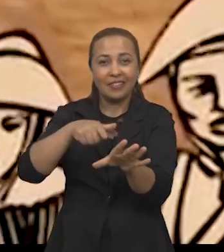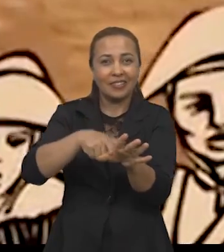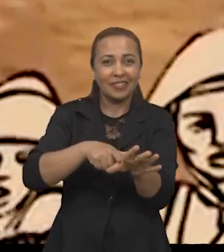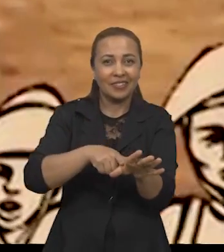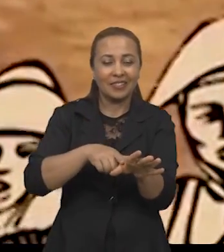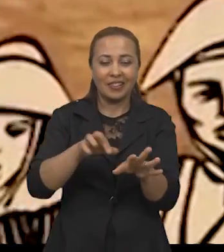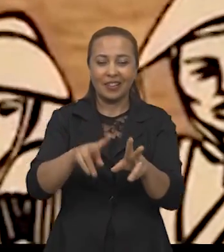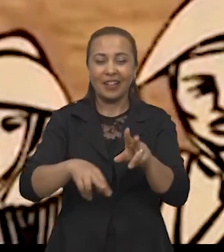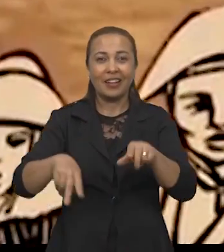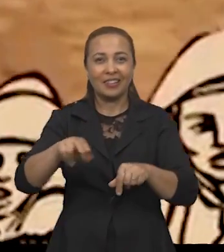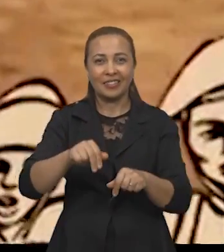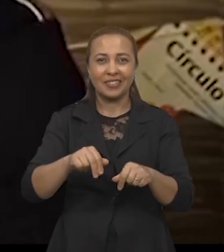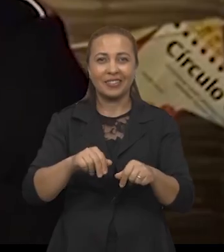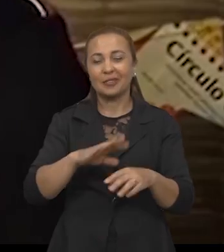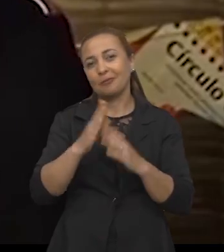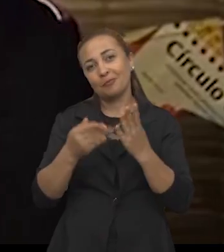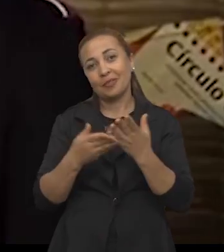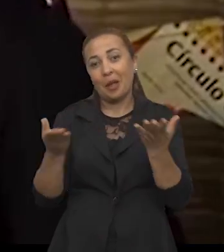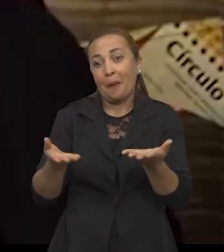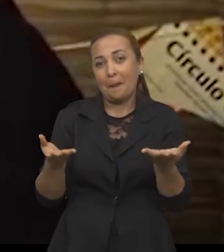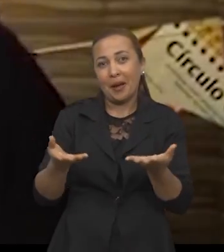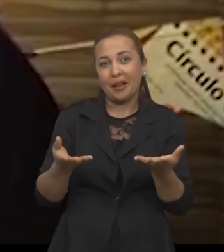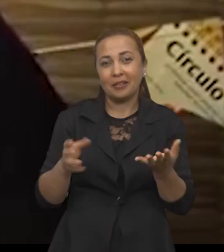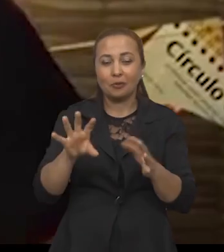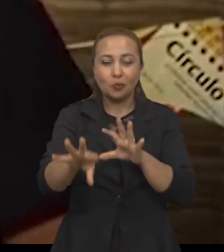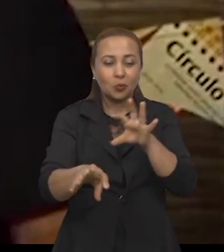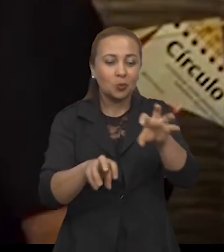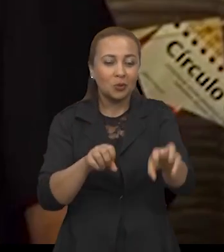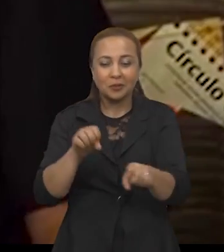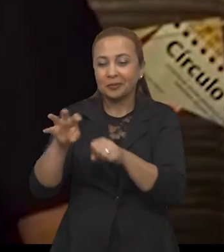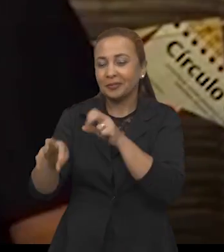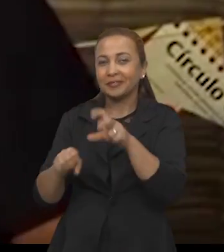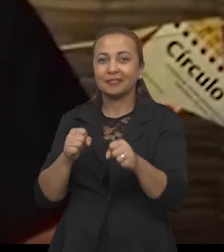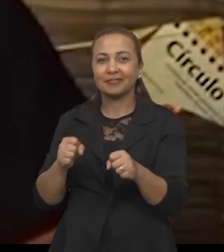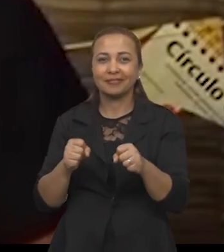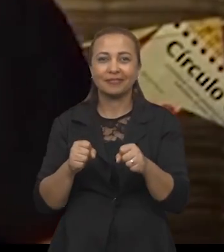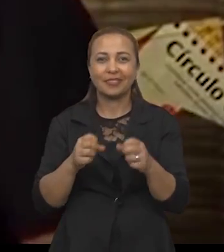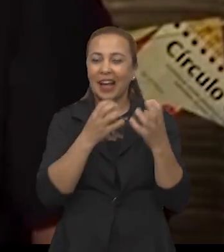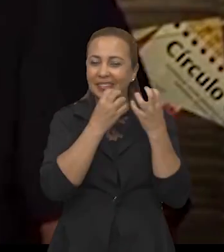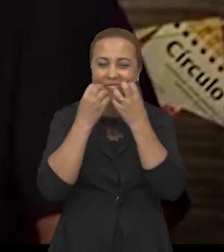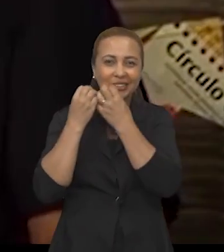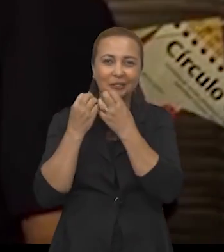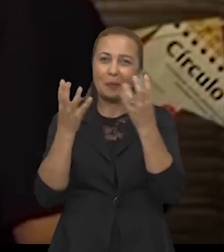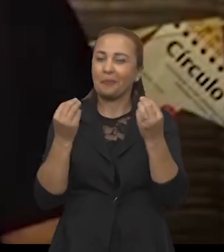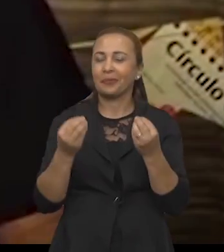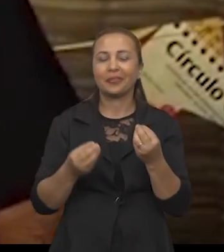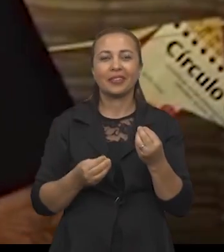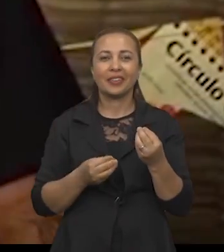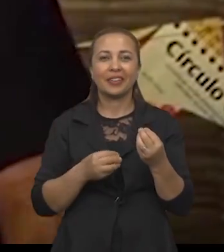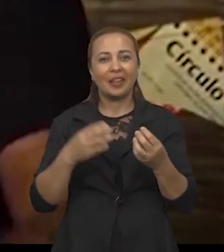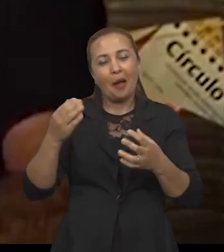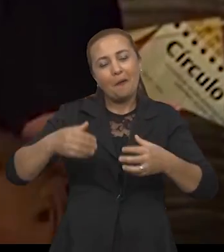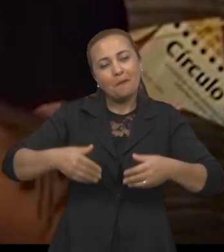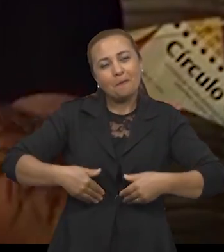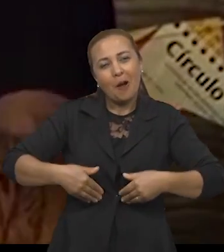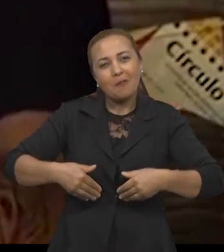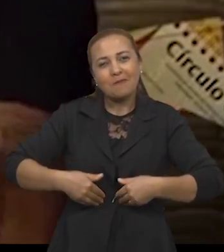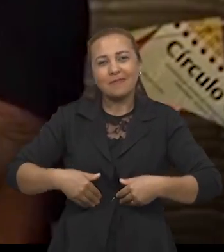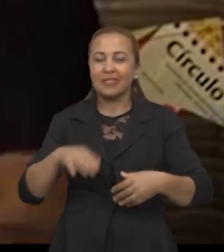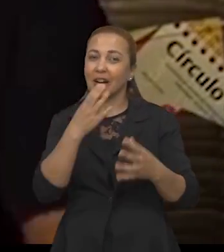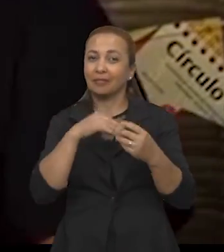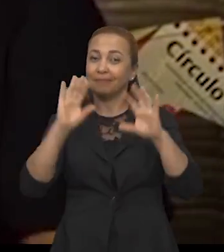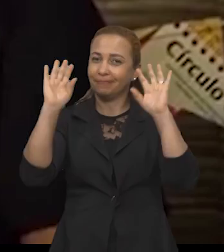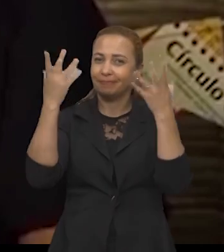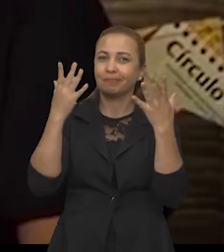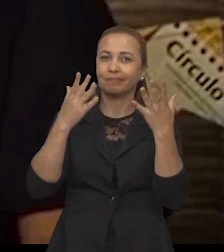é a referência da terra. A gente saiu plantando milho, agora é recolher o milho e é muita comelância, né? É assar